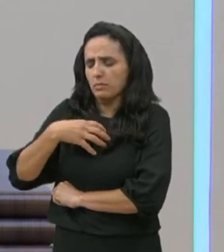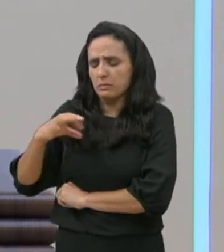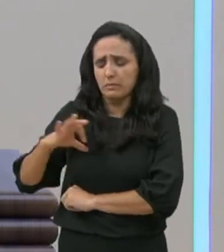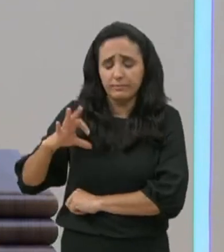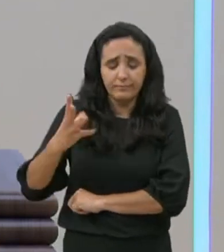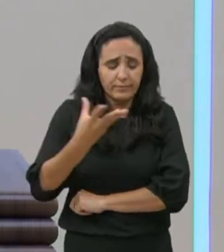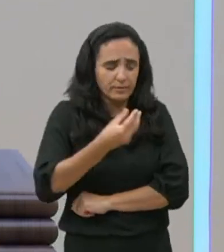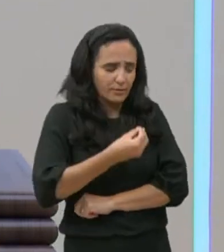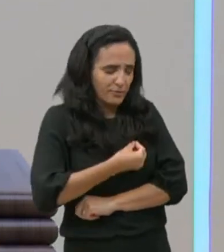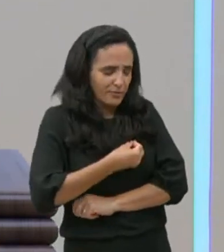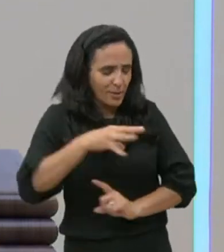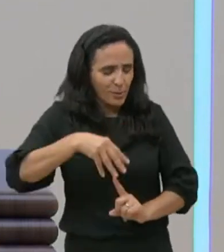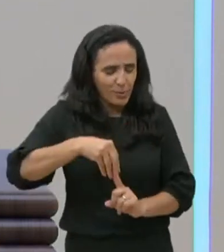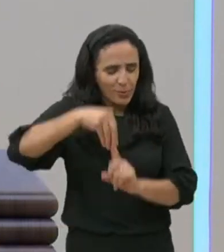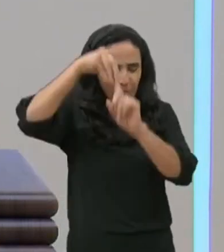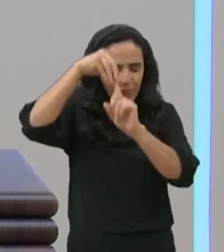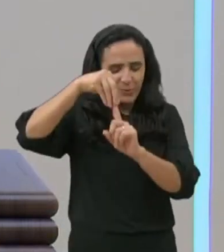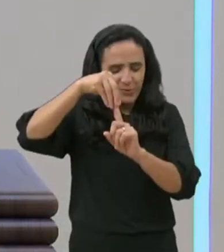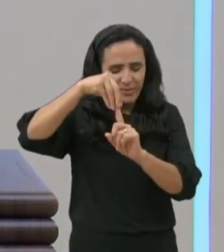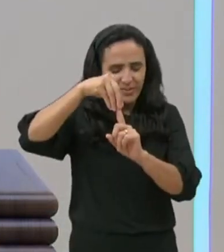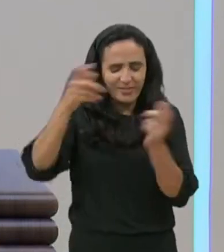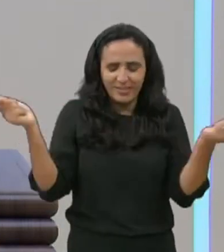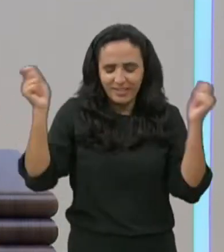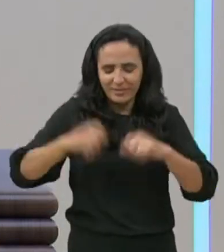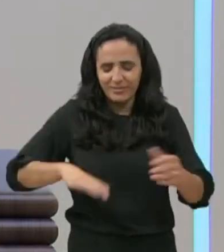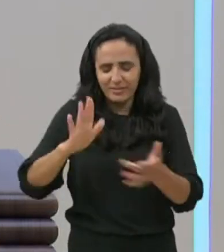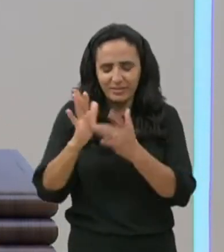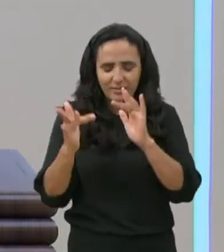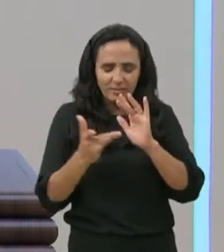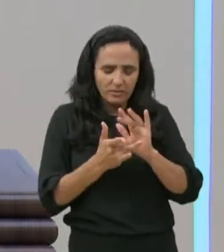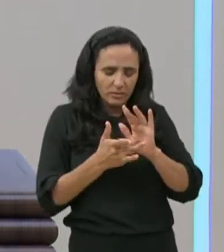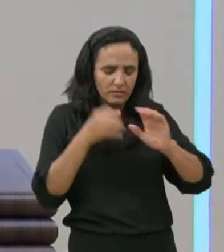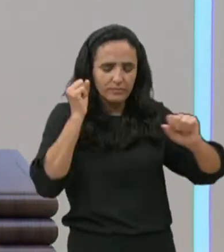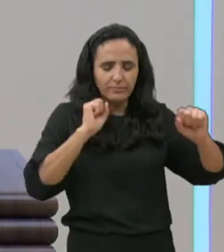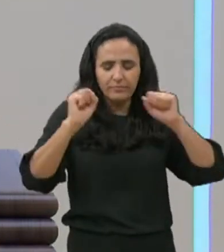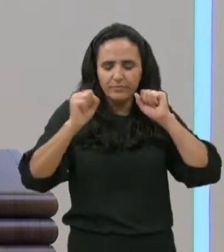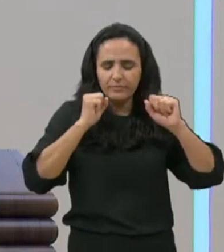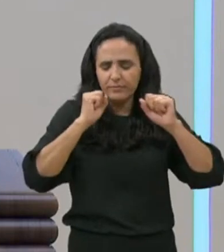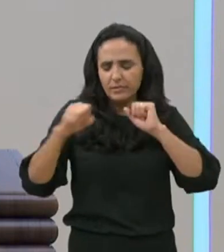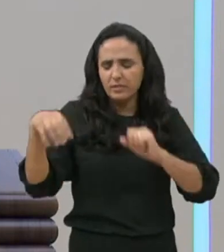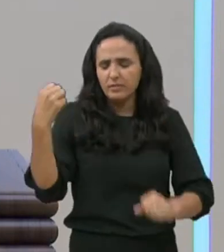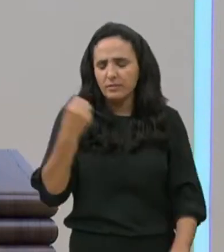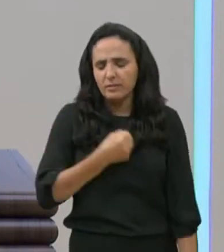a vida de alguém, a Tua palavra diz isso, no Salmo de número 49,